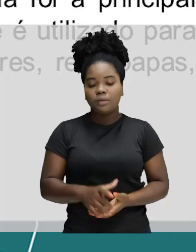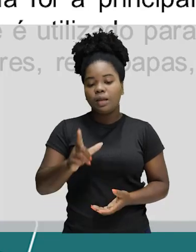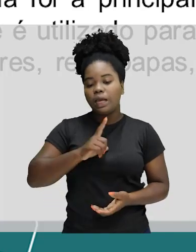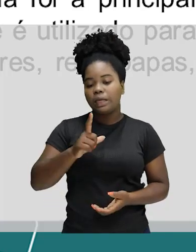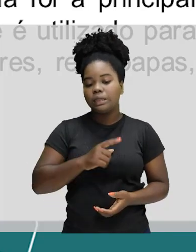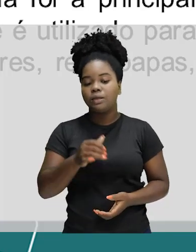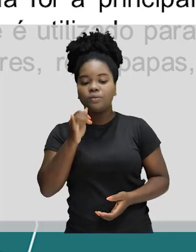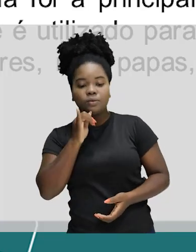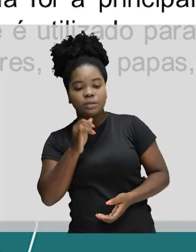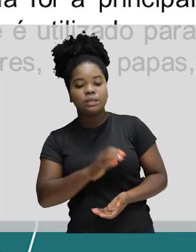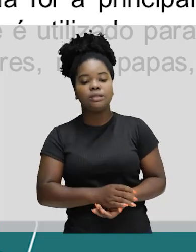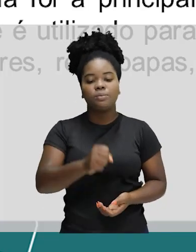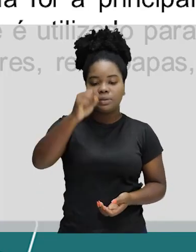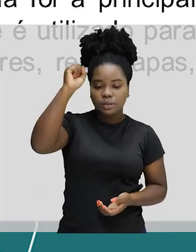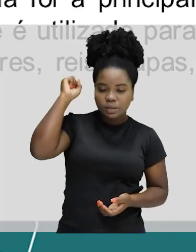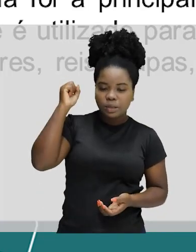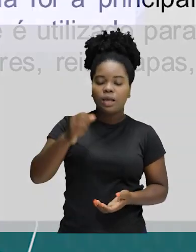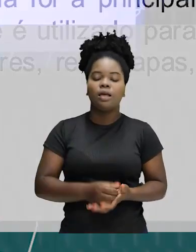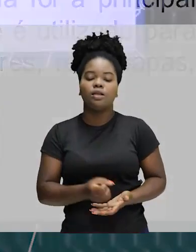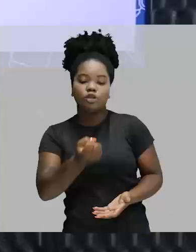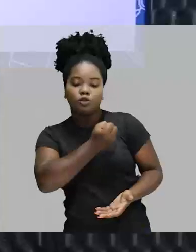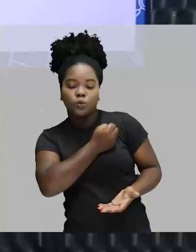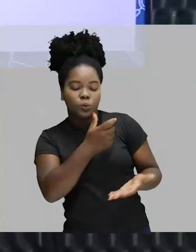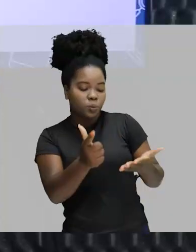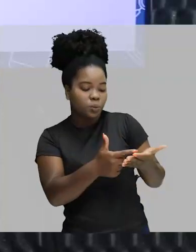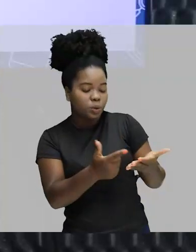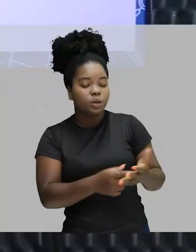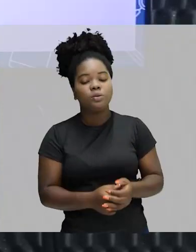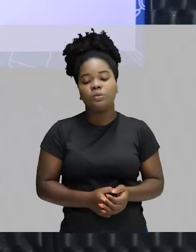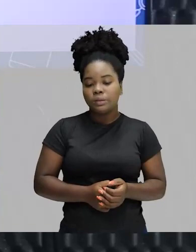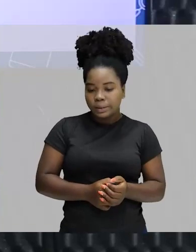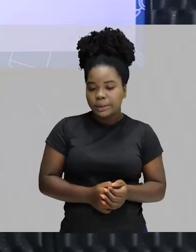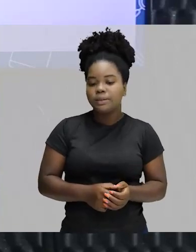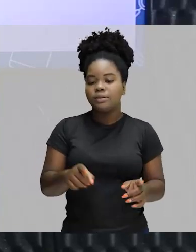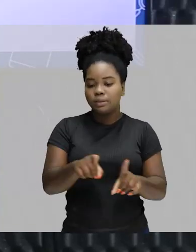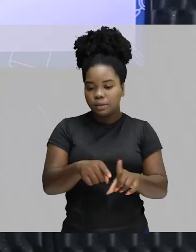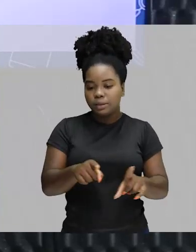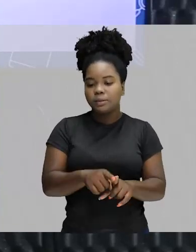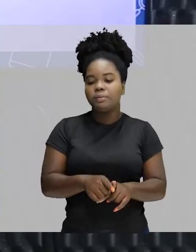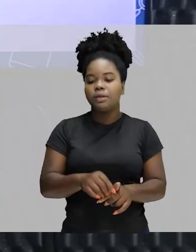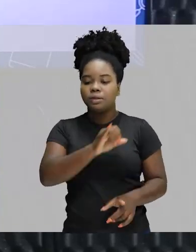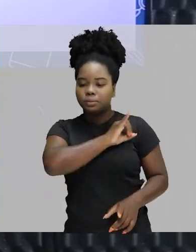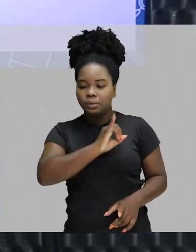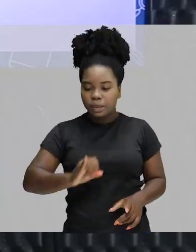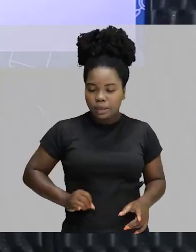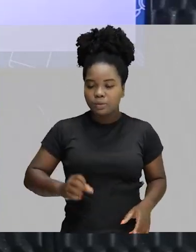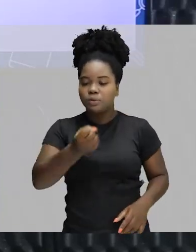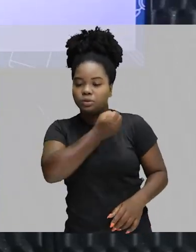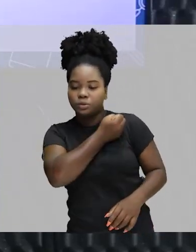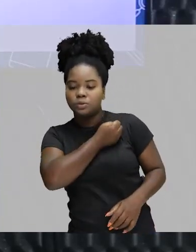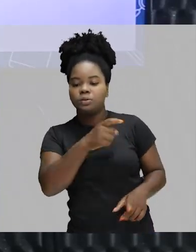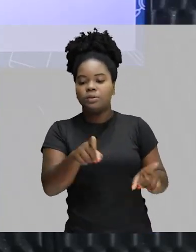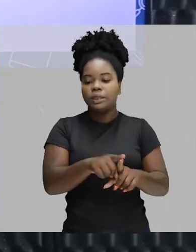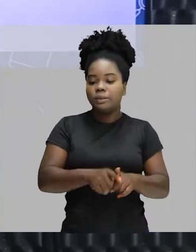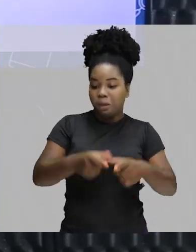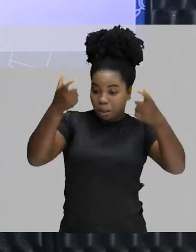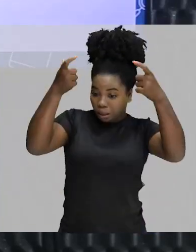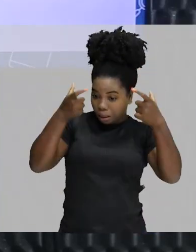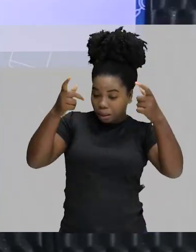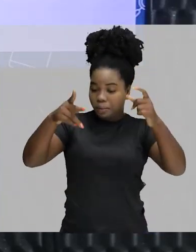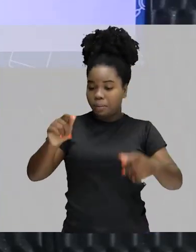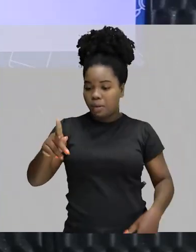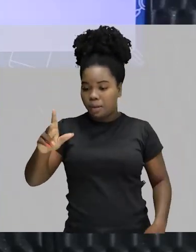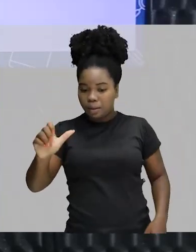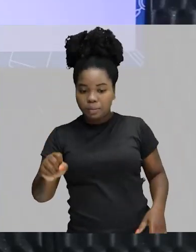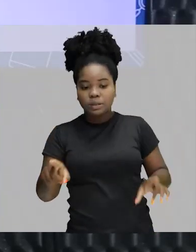capítulos de livros, nomes de imperadores, reis, papas. É muito utilizado também para indicar as leis